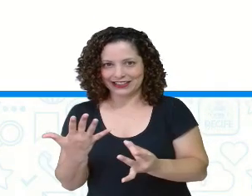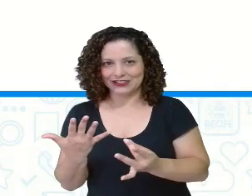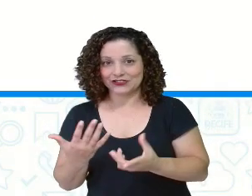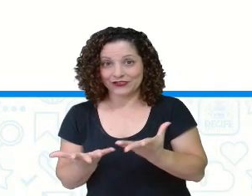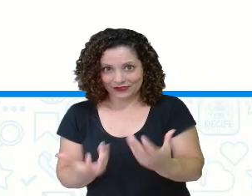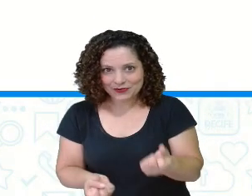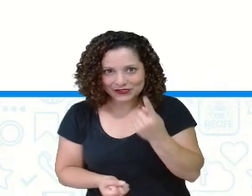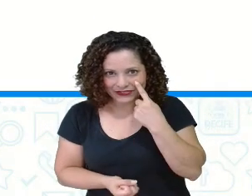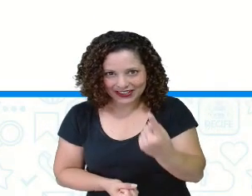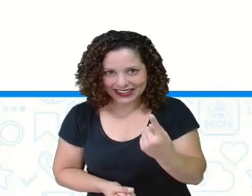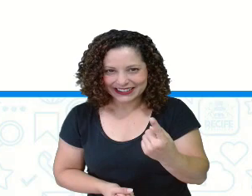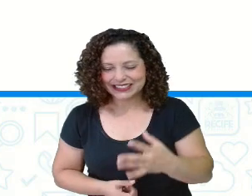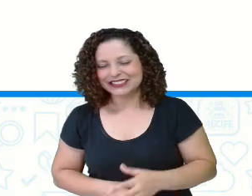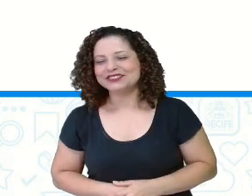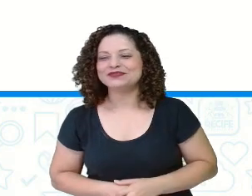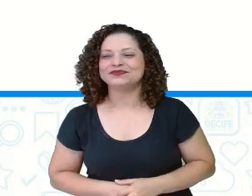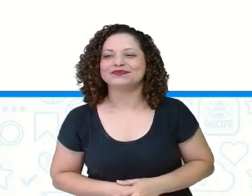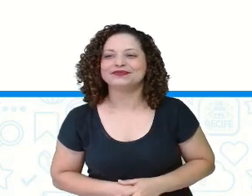verificar?